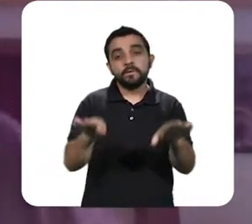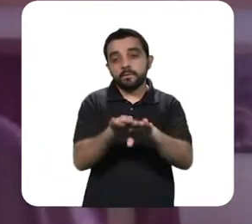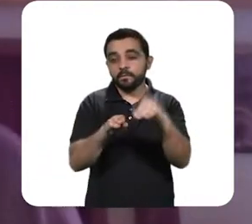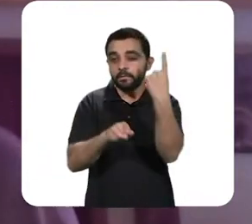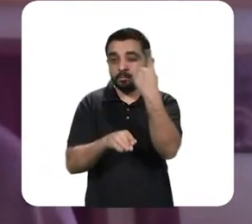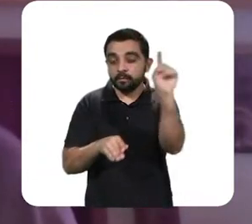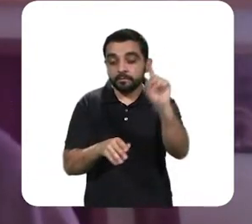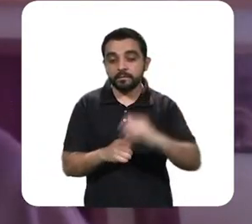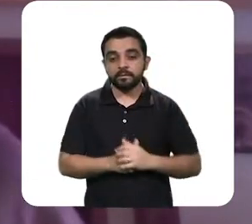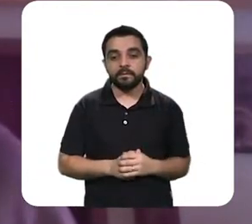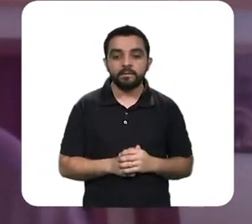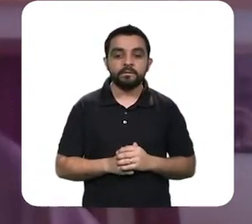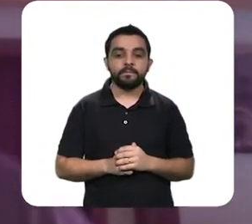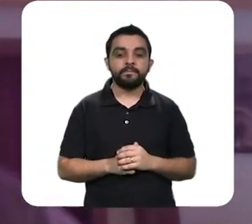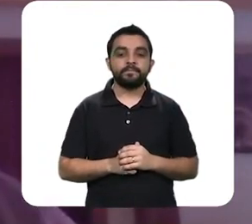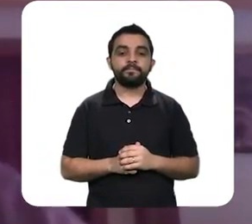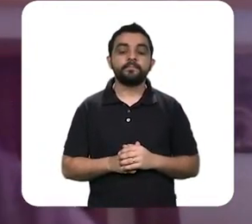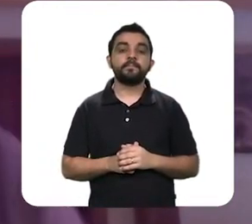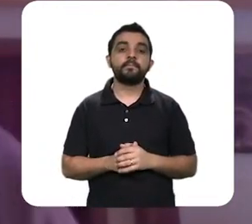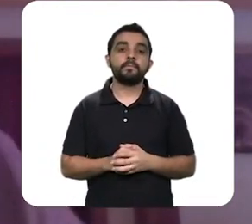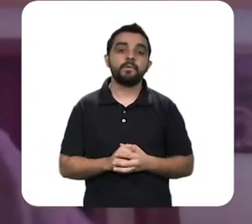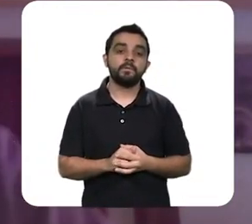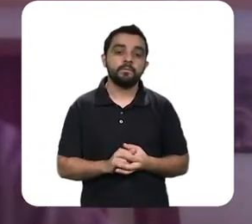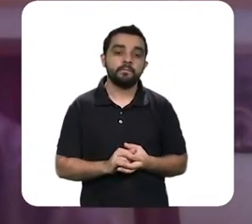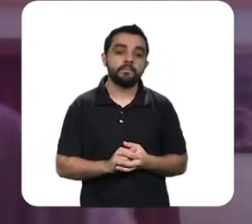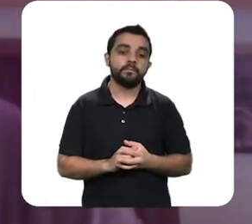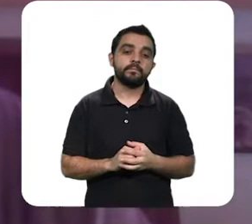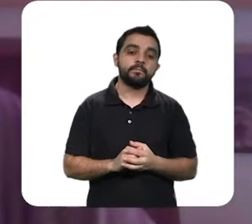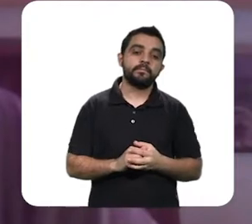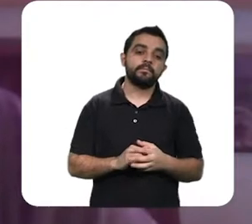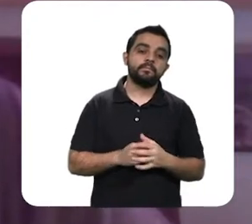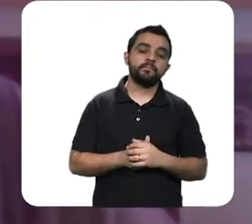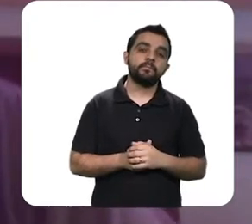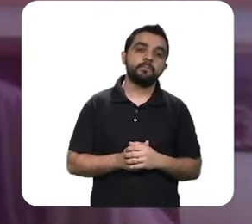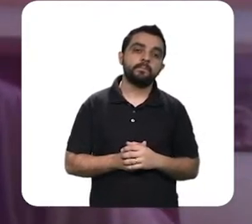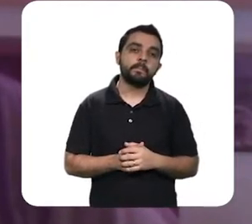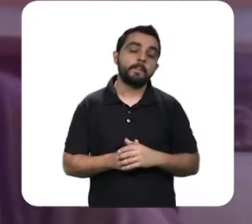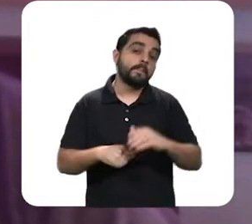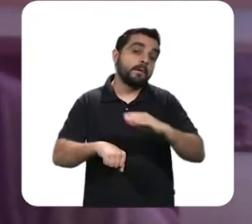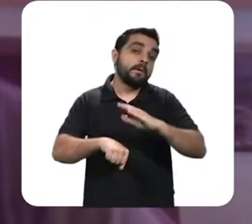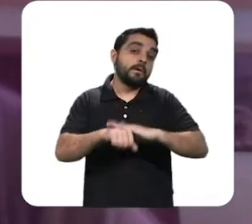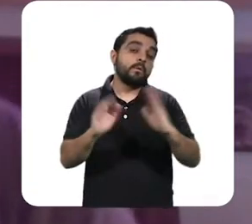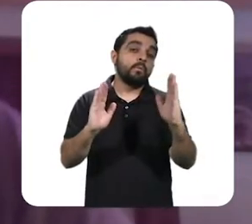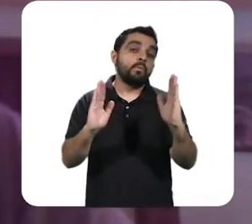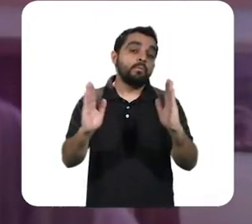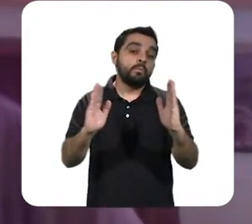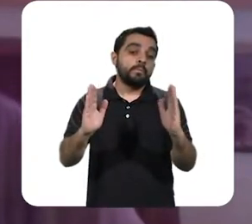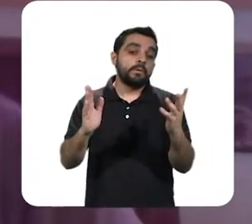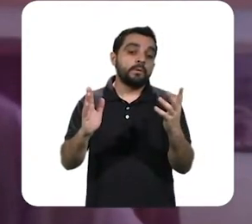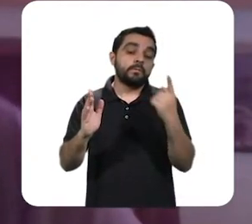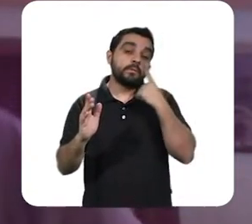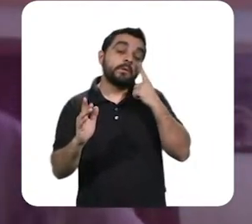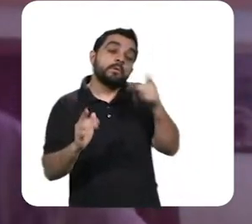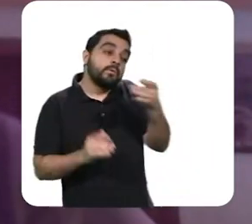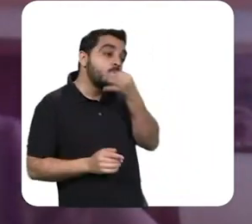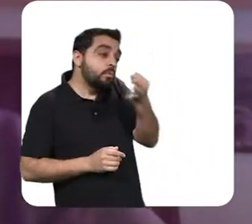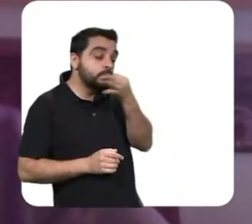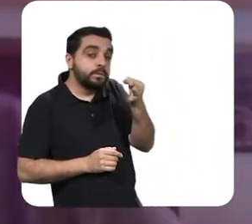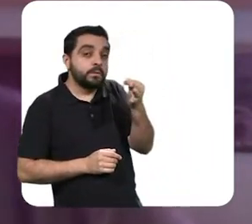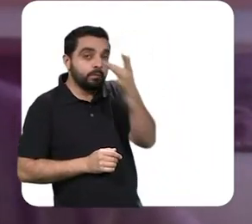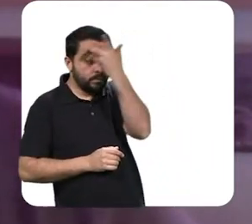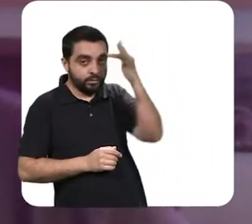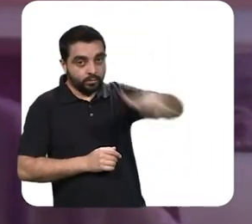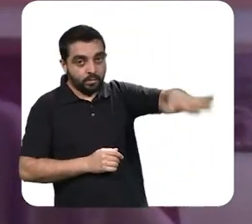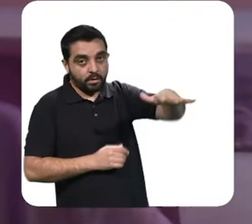esse é um assunto que me fascina pobre que minhocando se não seria o momento também gostaria de ouvir os colegas da